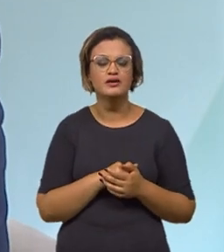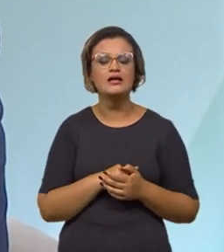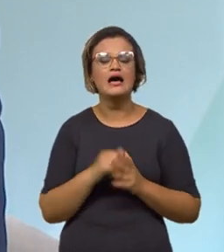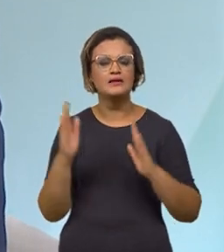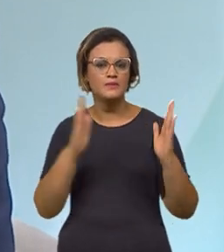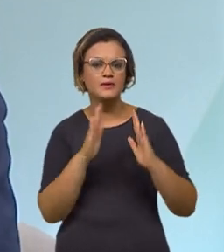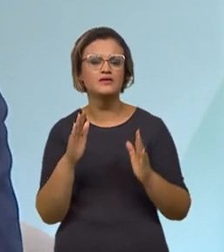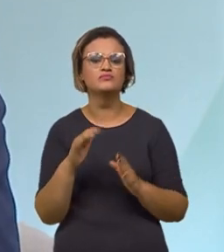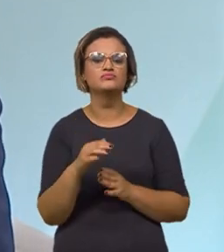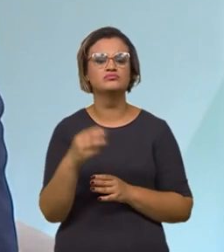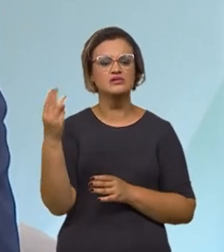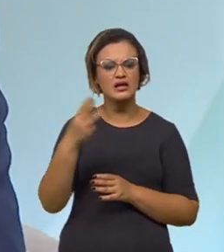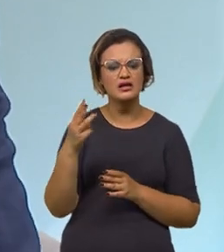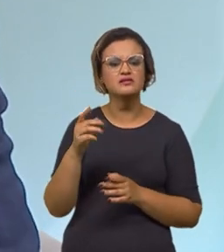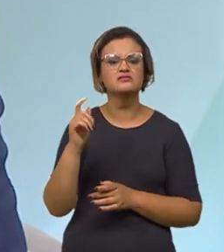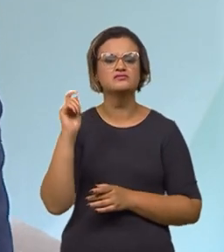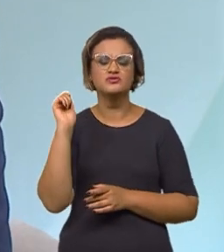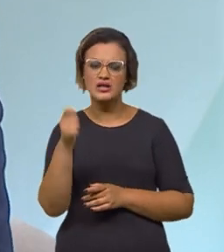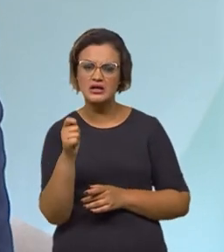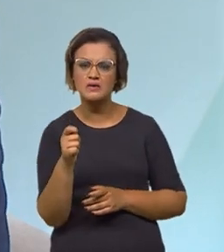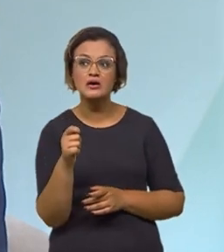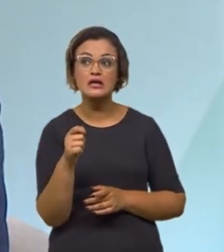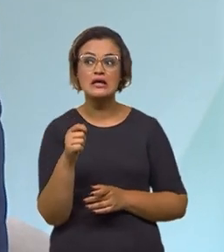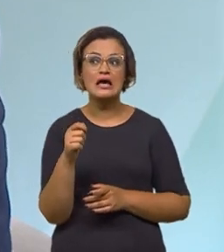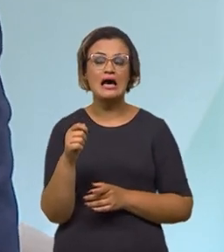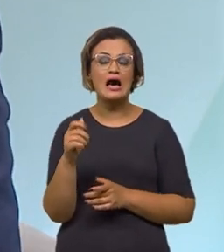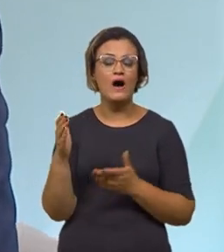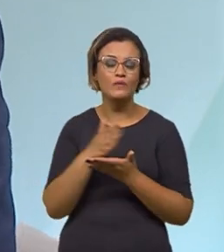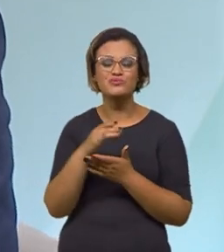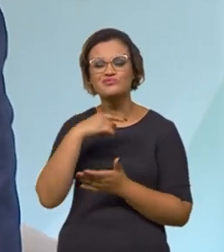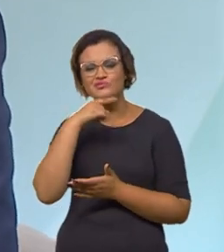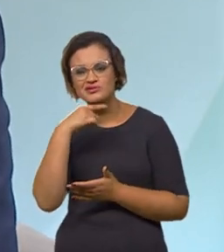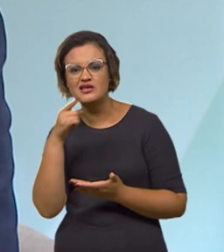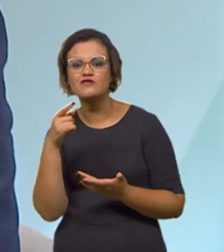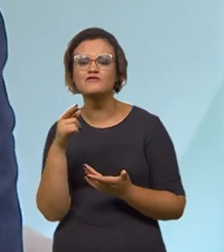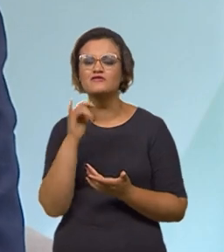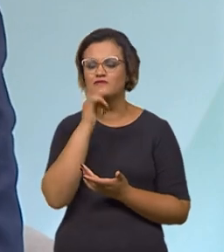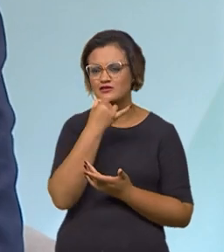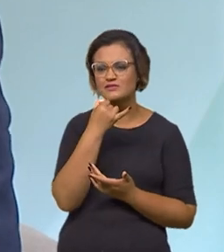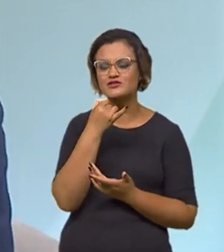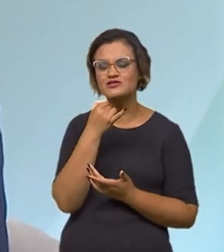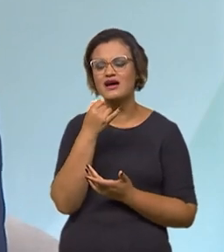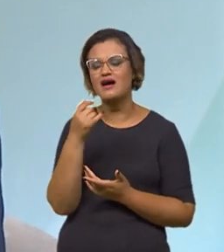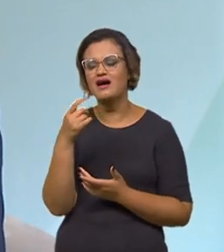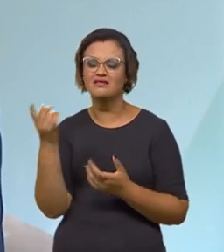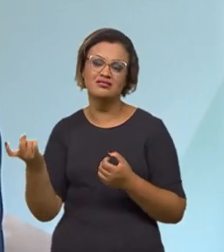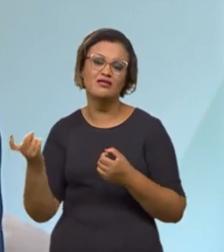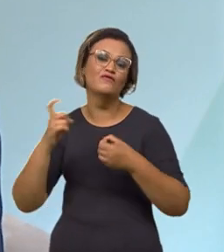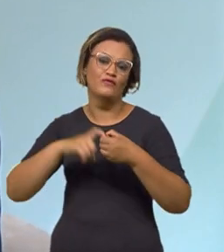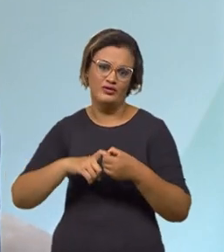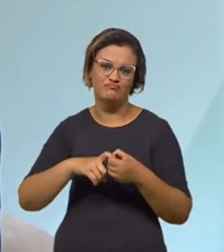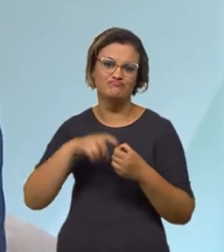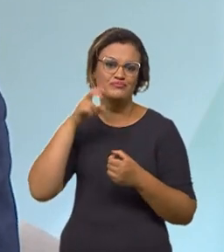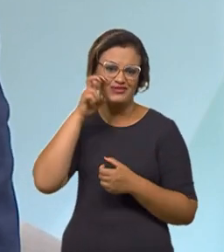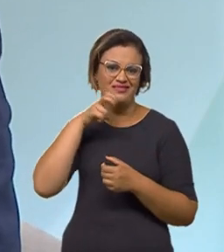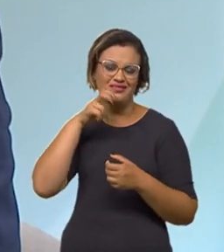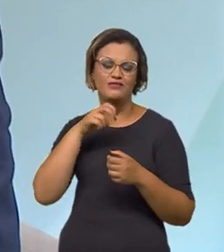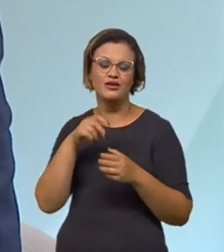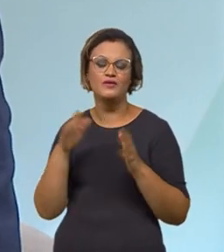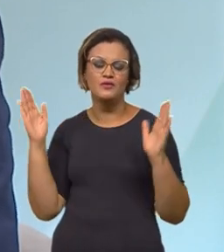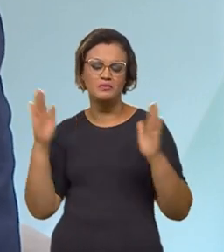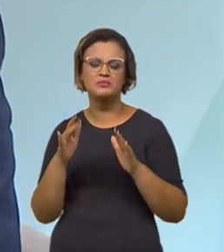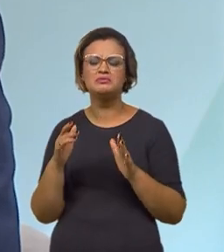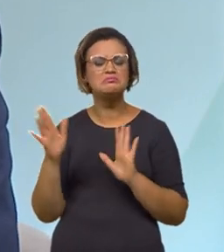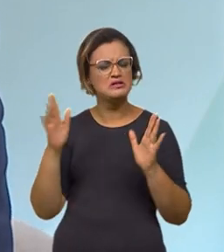concessões, uma modelagem que acabou não ficando de pé. E aí, infelizmente, a gente tem esse processo aí de devolução por parte das concessionárias. É um processo